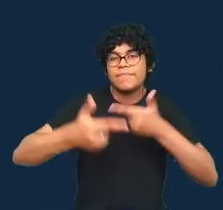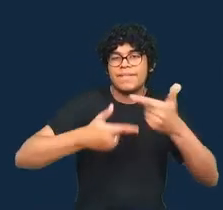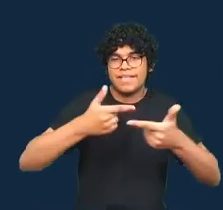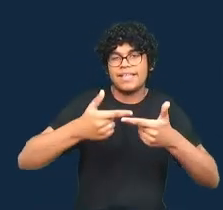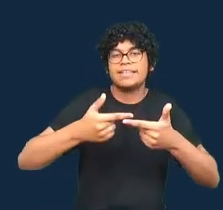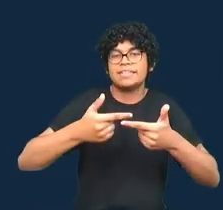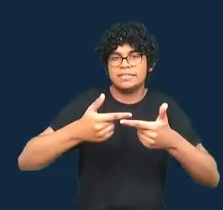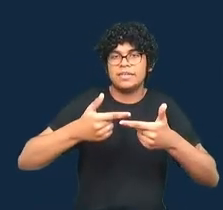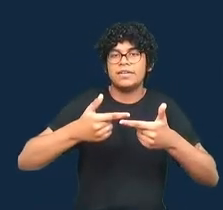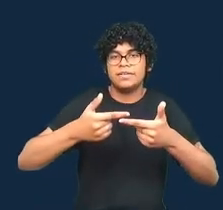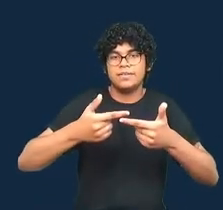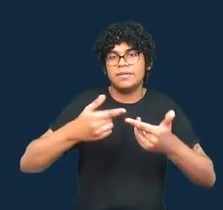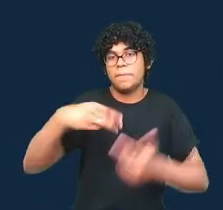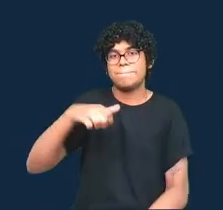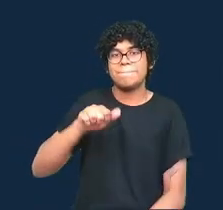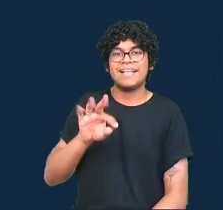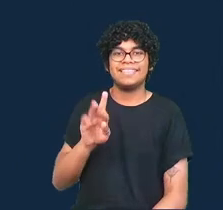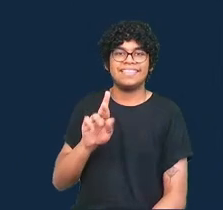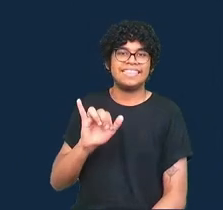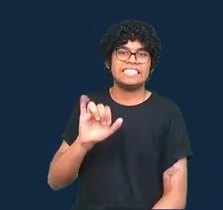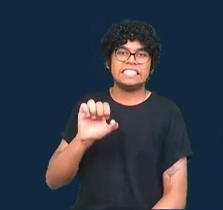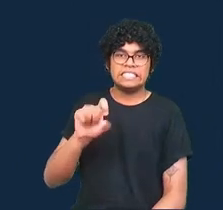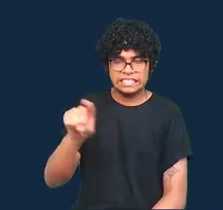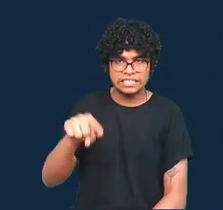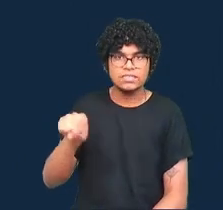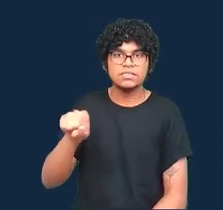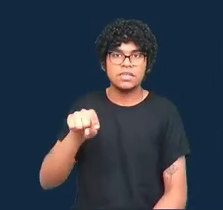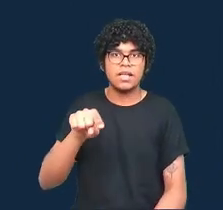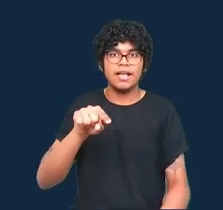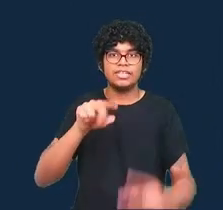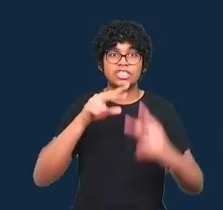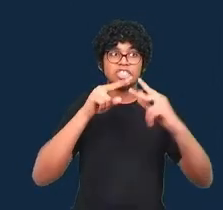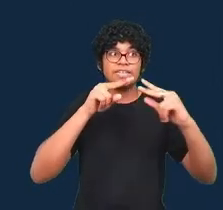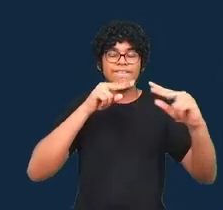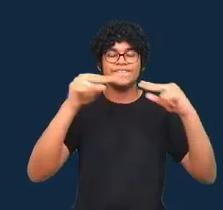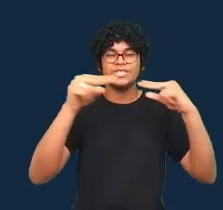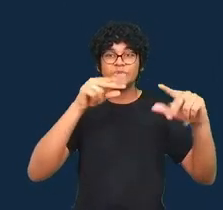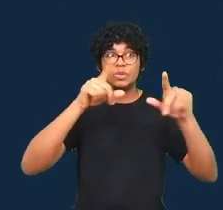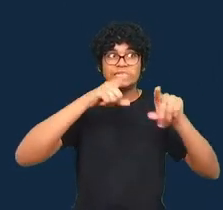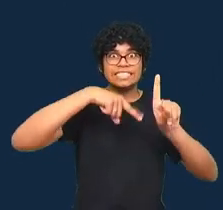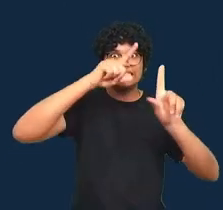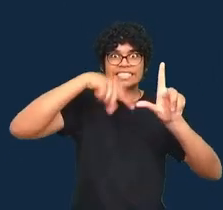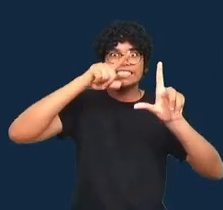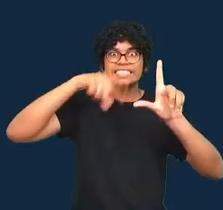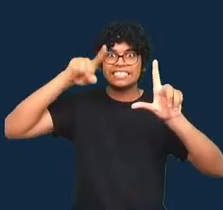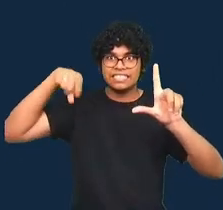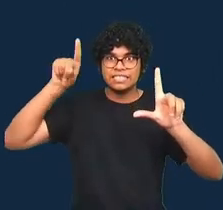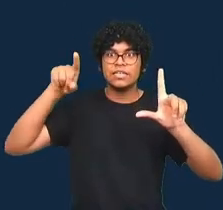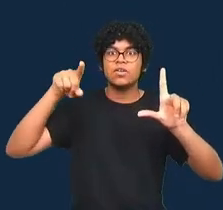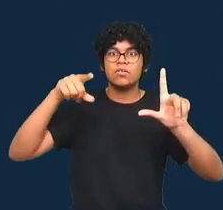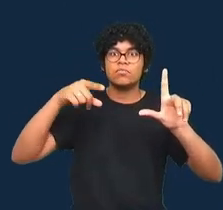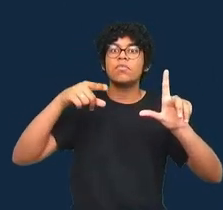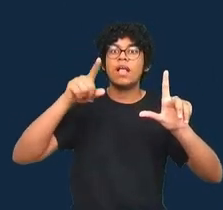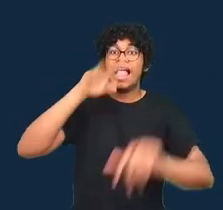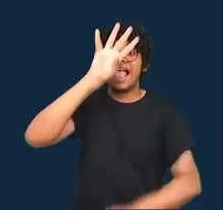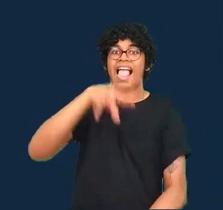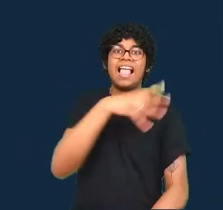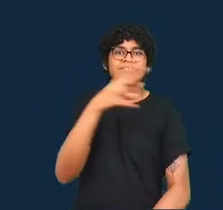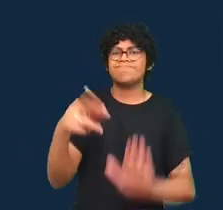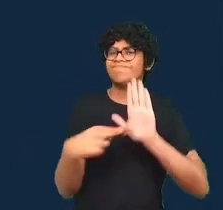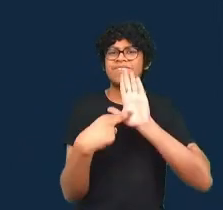audiência diz que os dashboards os painéis não representam muito bem essas